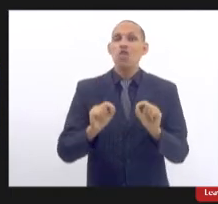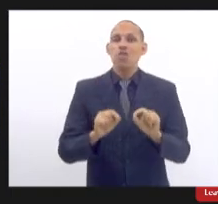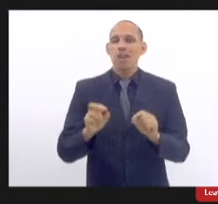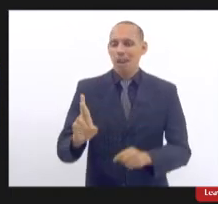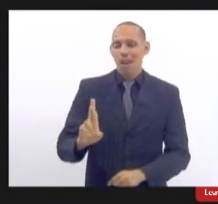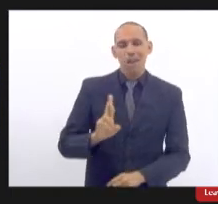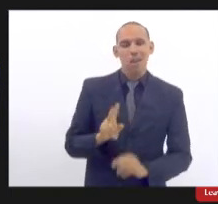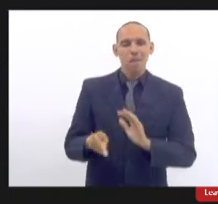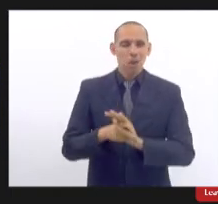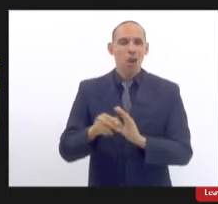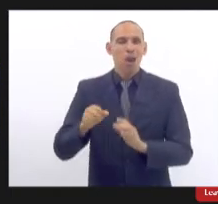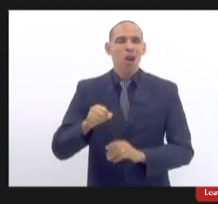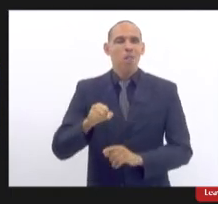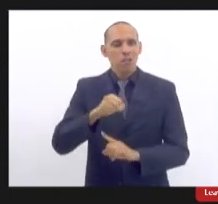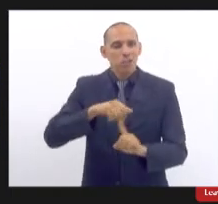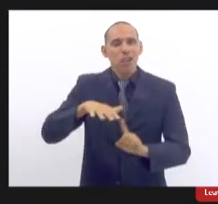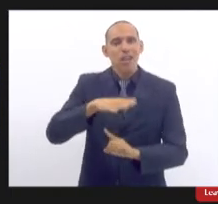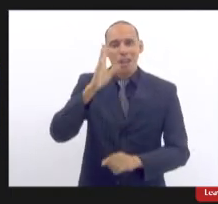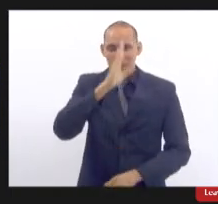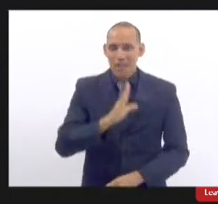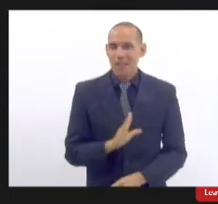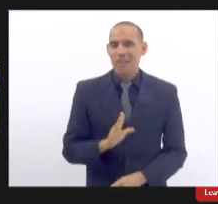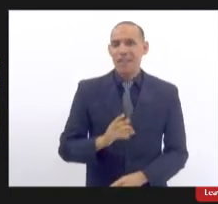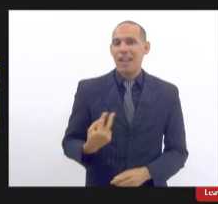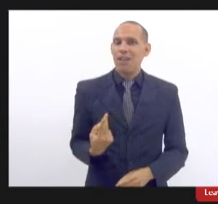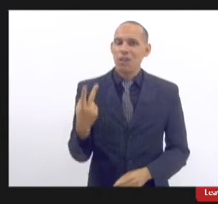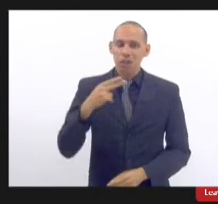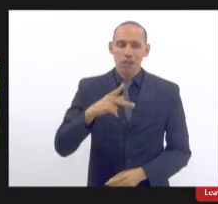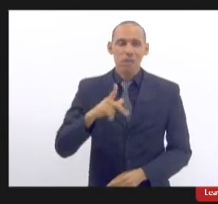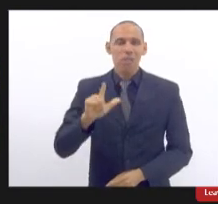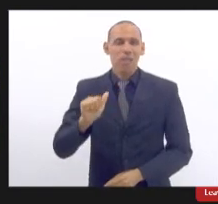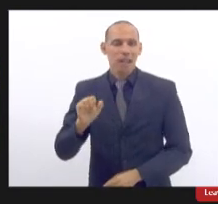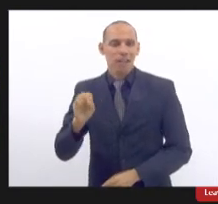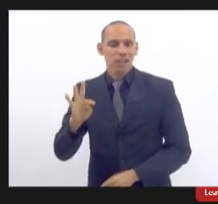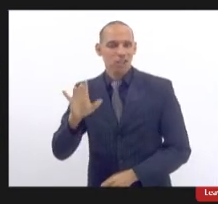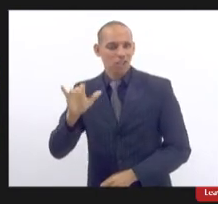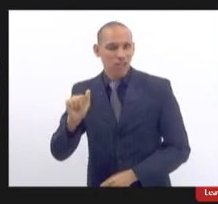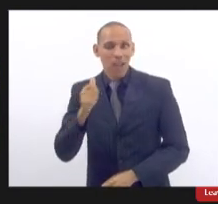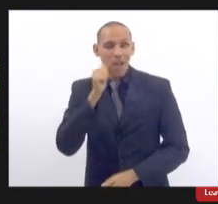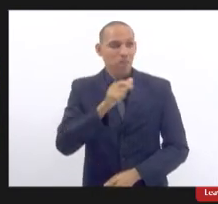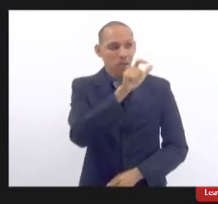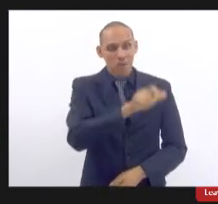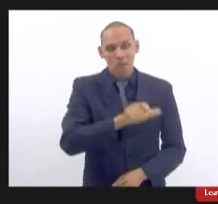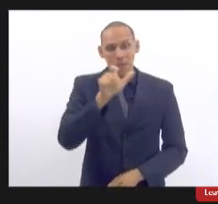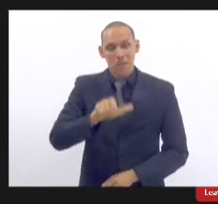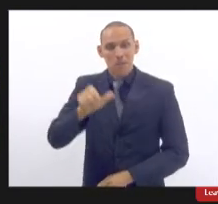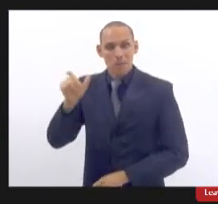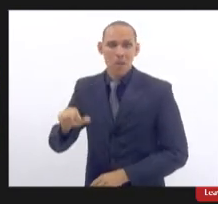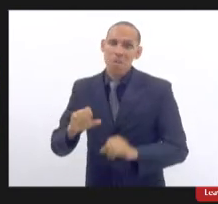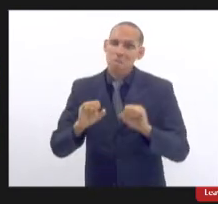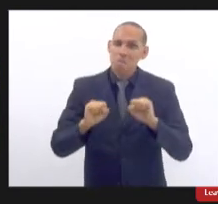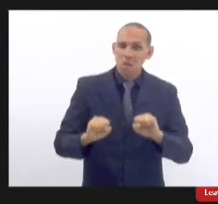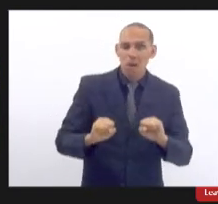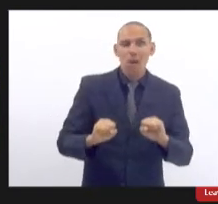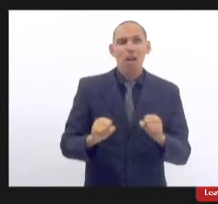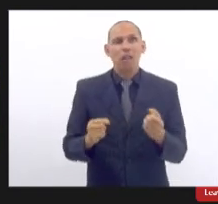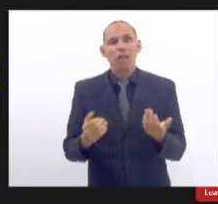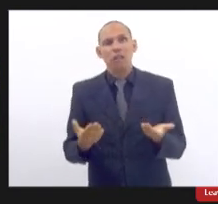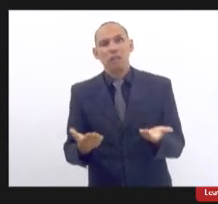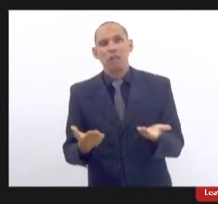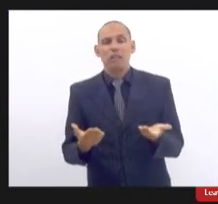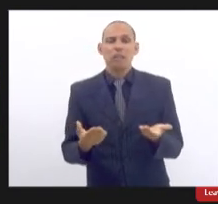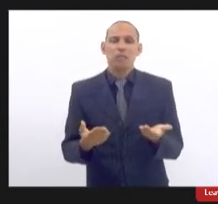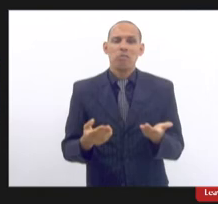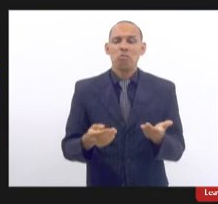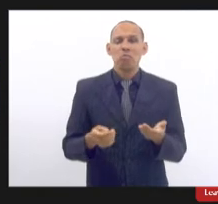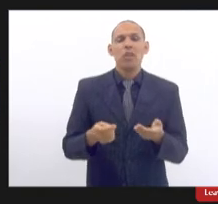cirurgia plástica e que as mulheres que tinham esses implantes elas poderiam manter apenas os exângios